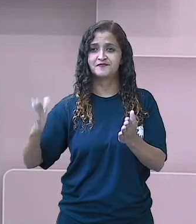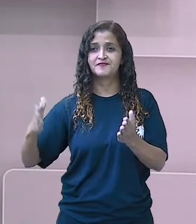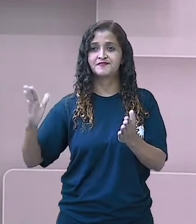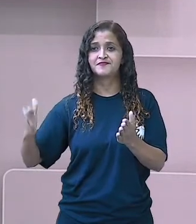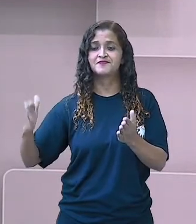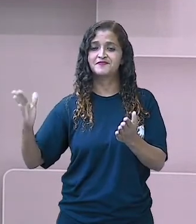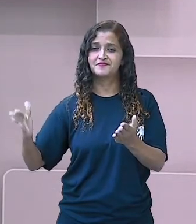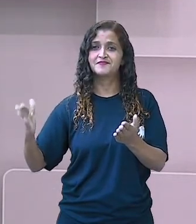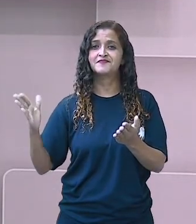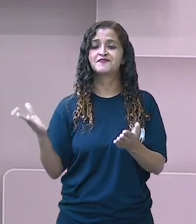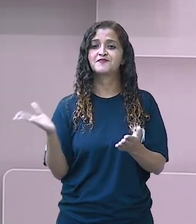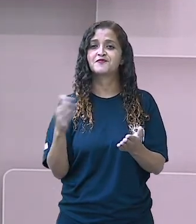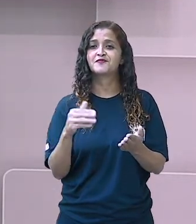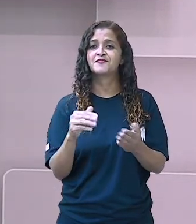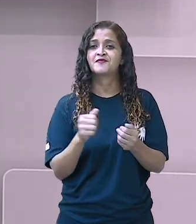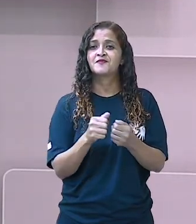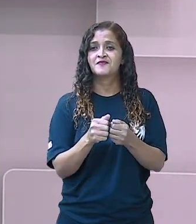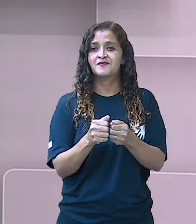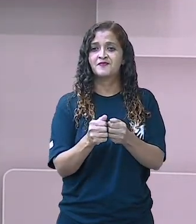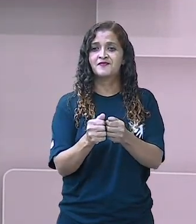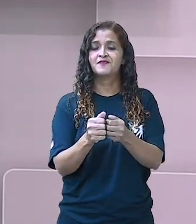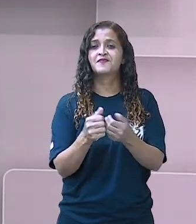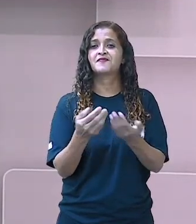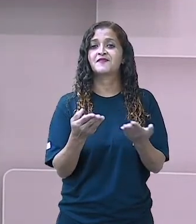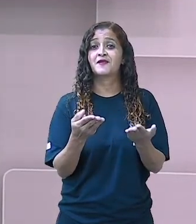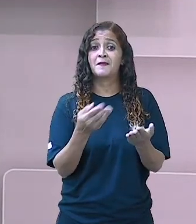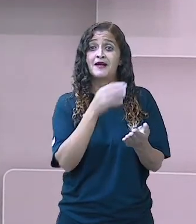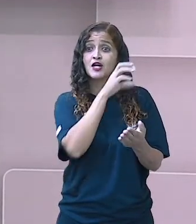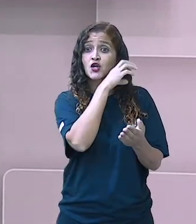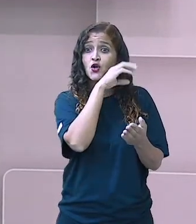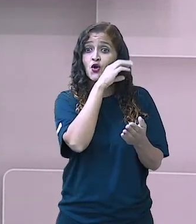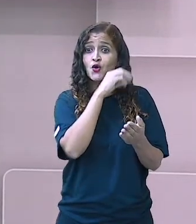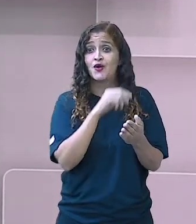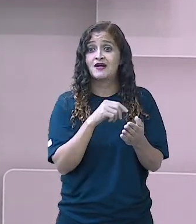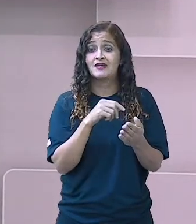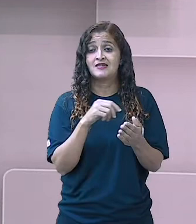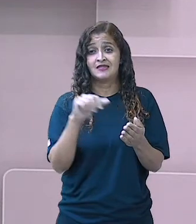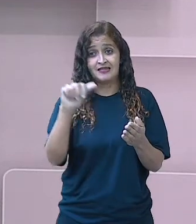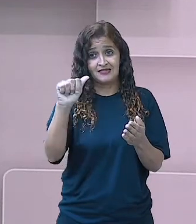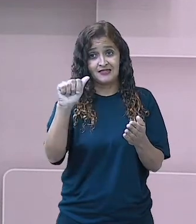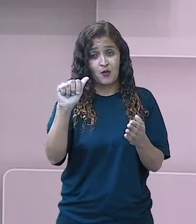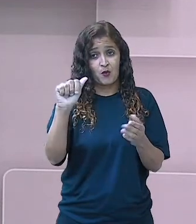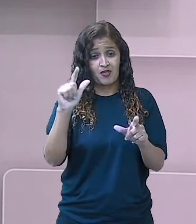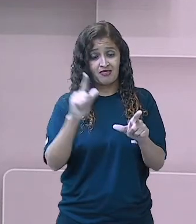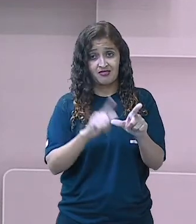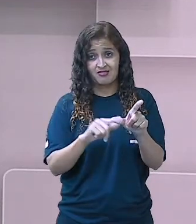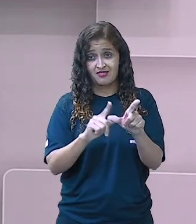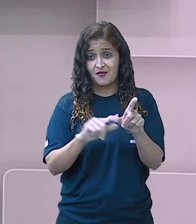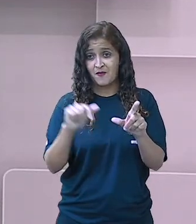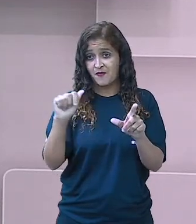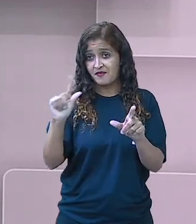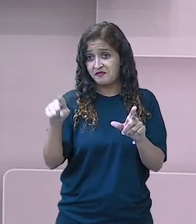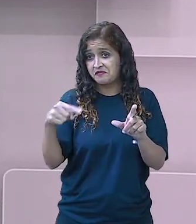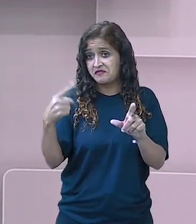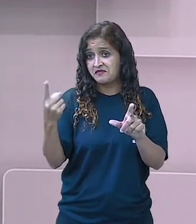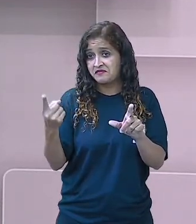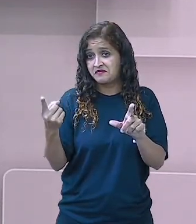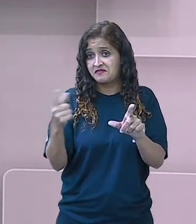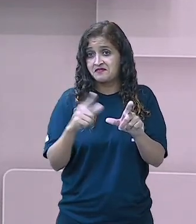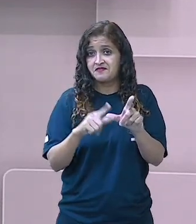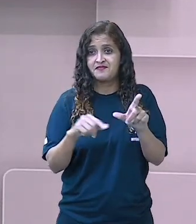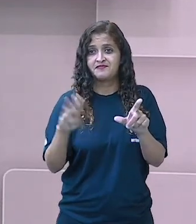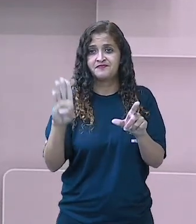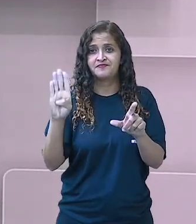E assim por diante. Como a gente não tem nenhum animal com a letra A, a gente vai para a próxima. A próxima letrinha do alfabeto é a